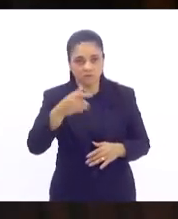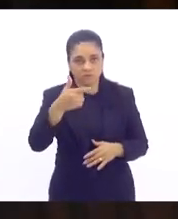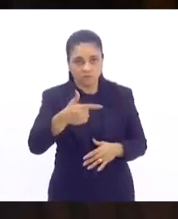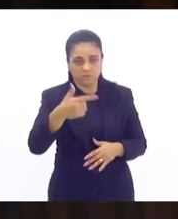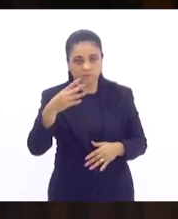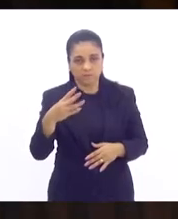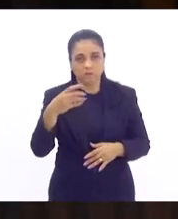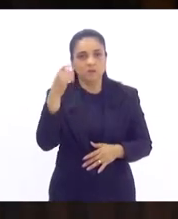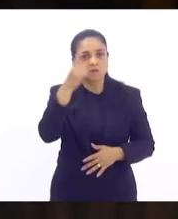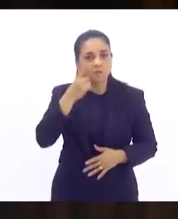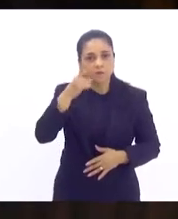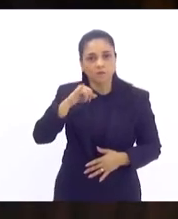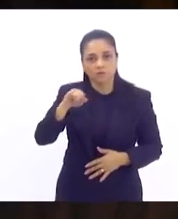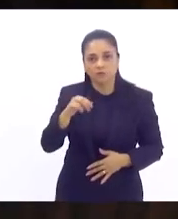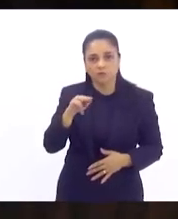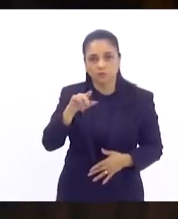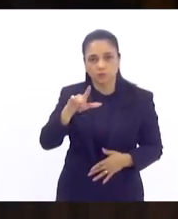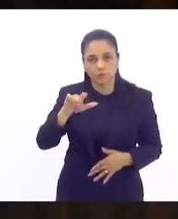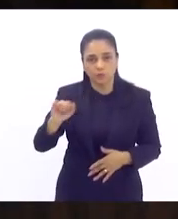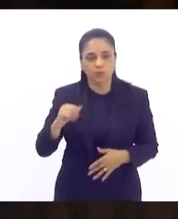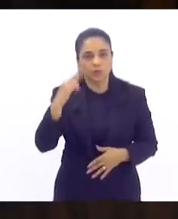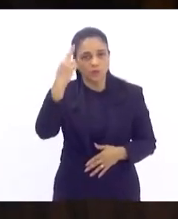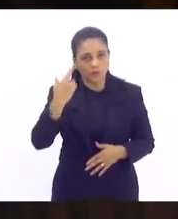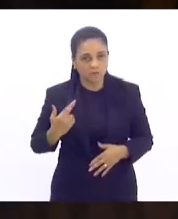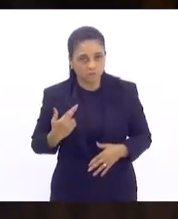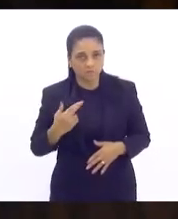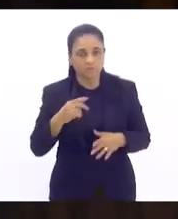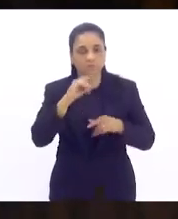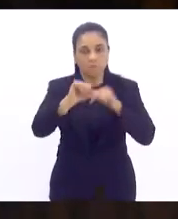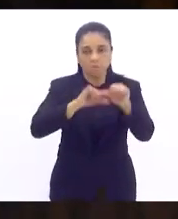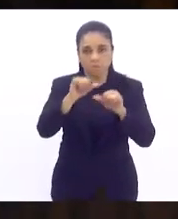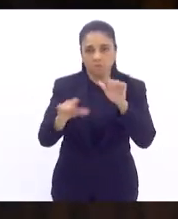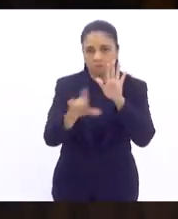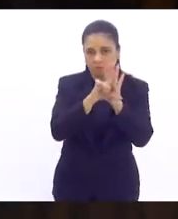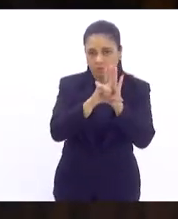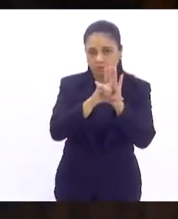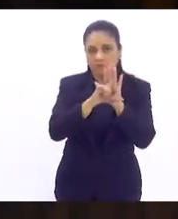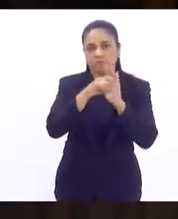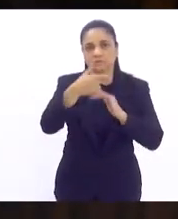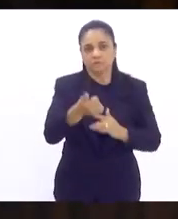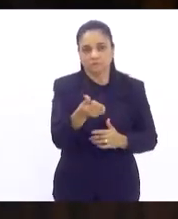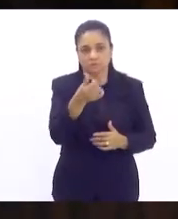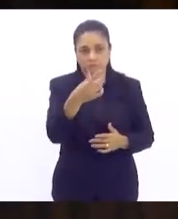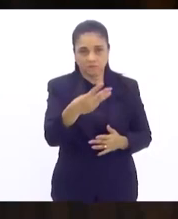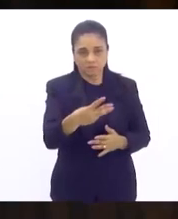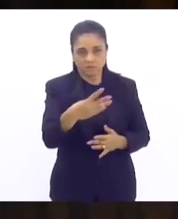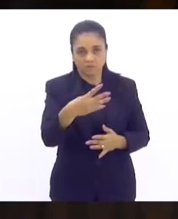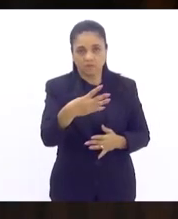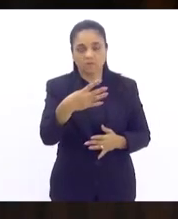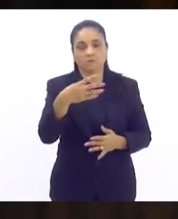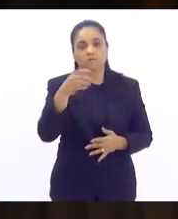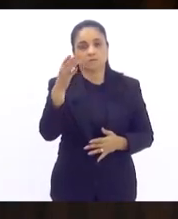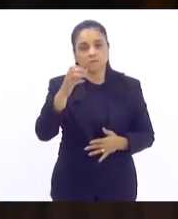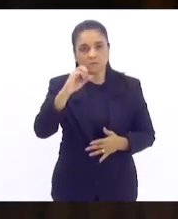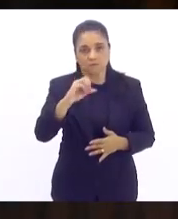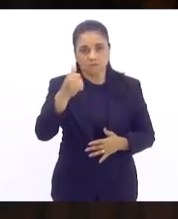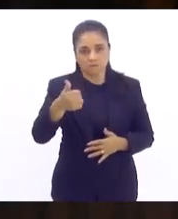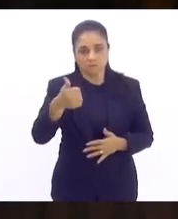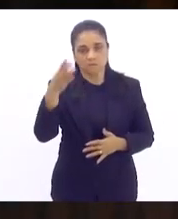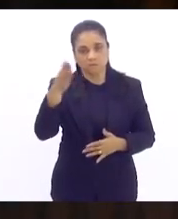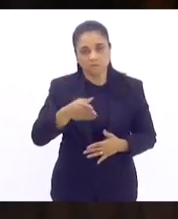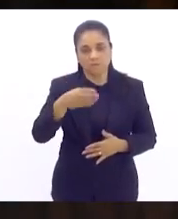autoria dos deputados Júlio Rosta e Renata Souza, que altera a lei 6401, de 5 de março de 2013,